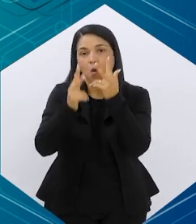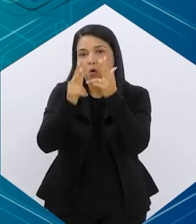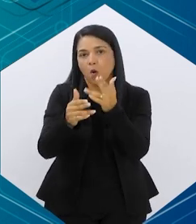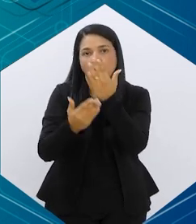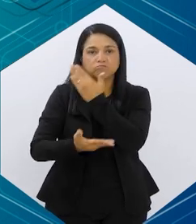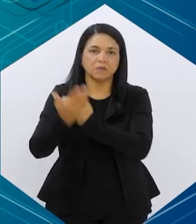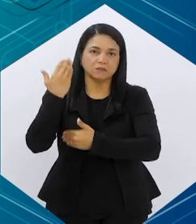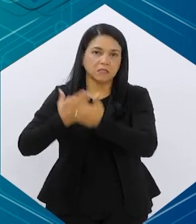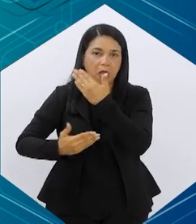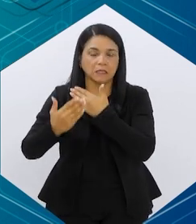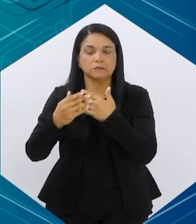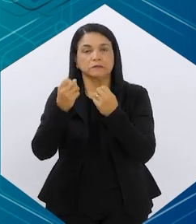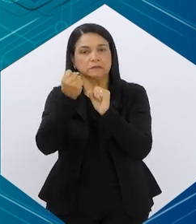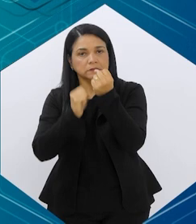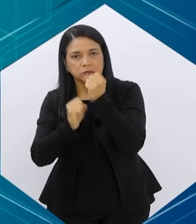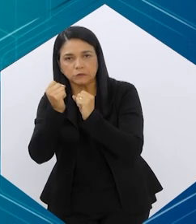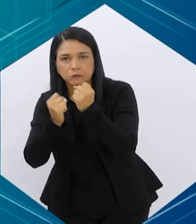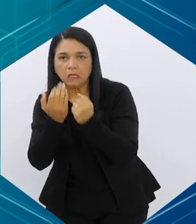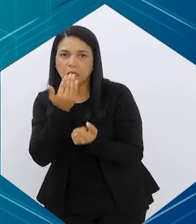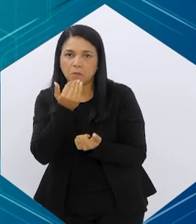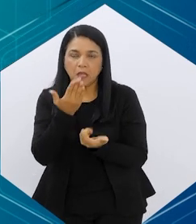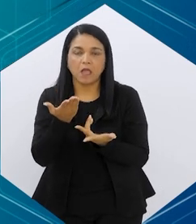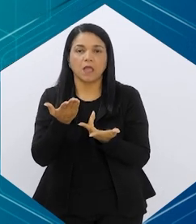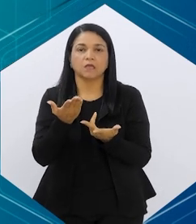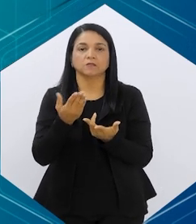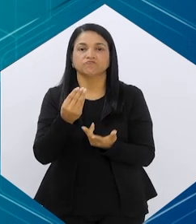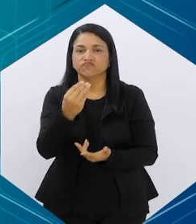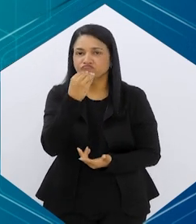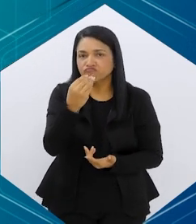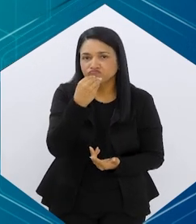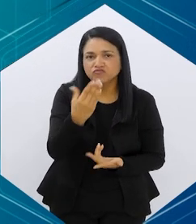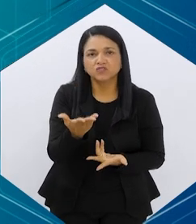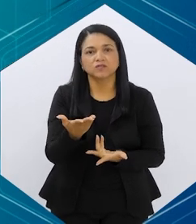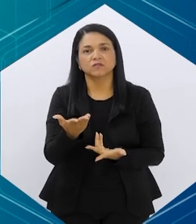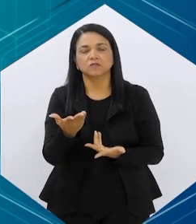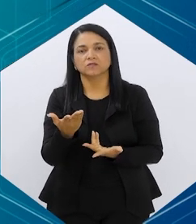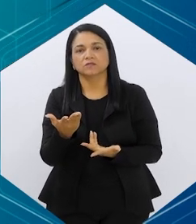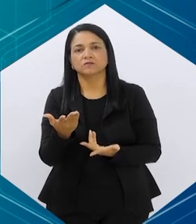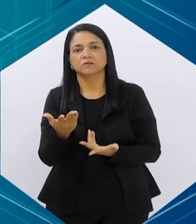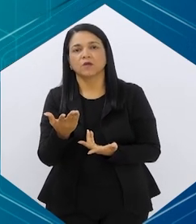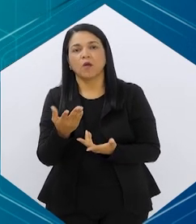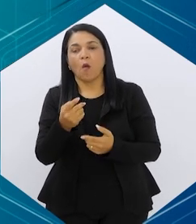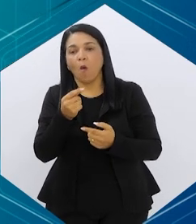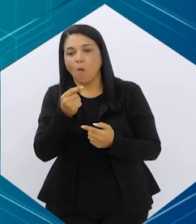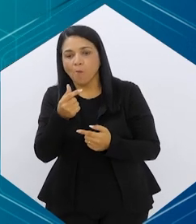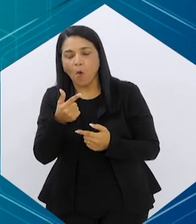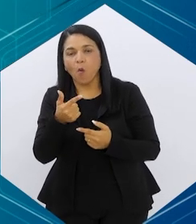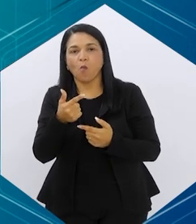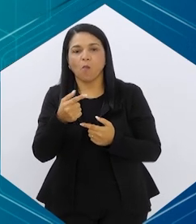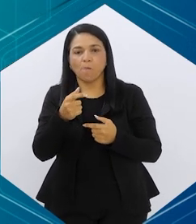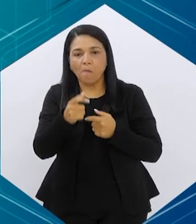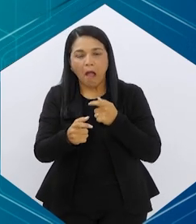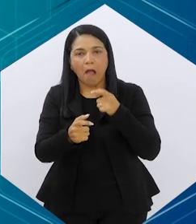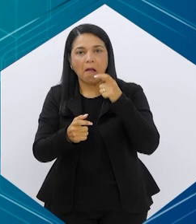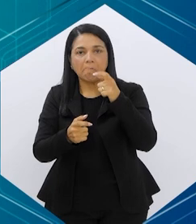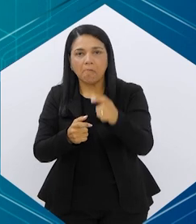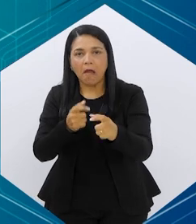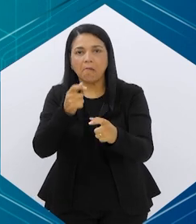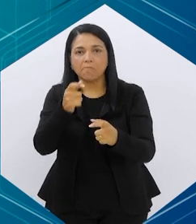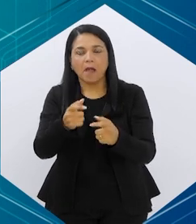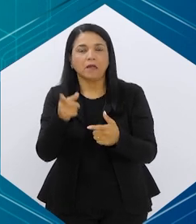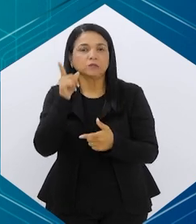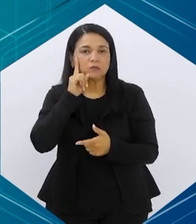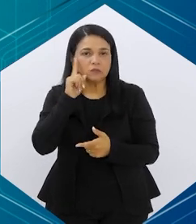antes, né? Alimentos mais industrializados, né? Os chamados fast foods, ou come em poucos horários ao longo do dia, enfim.